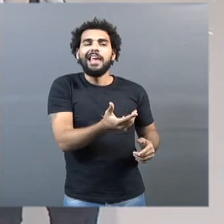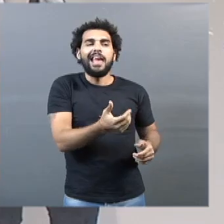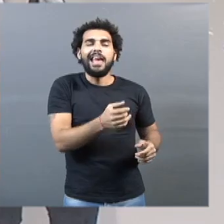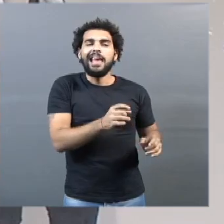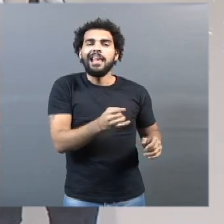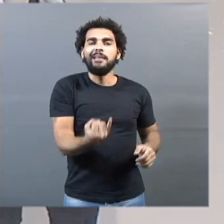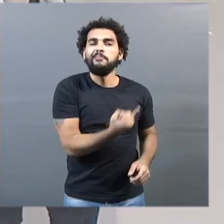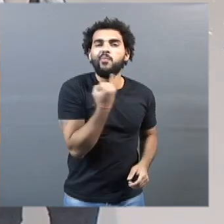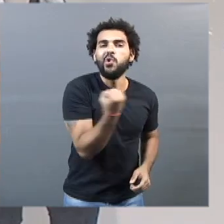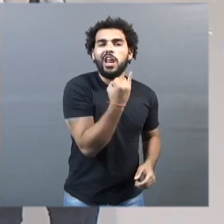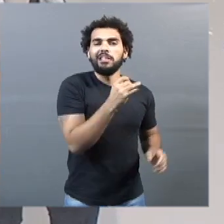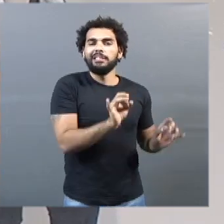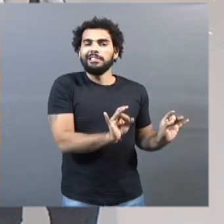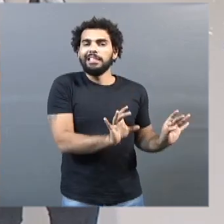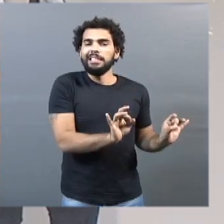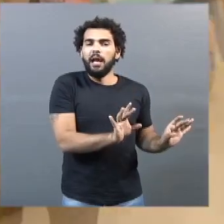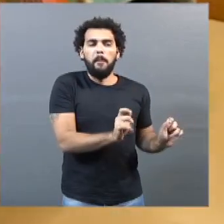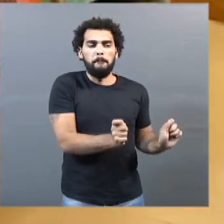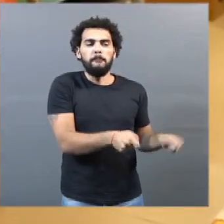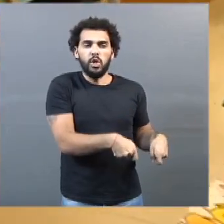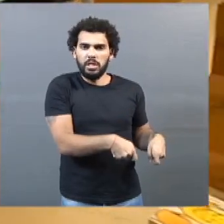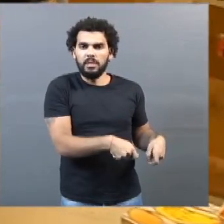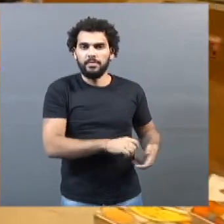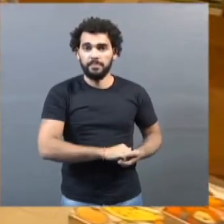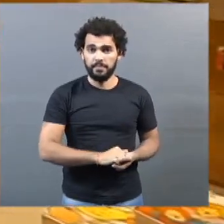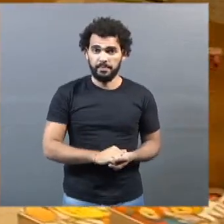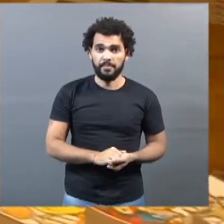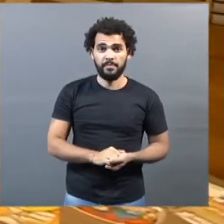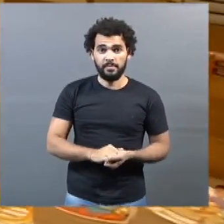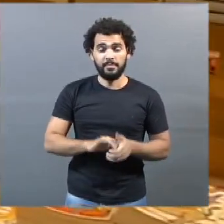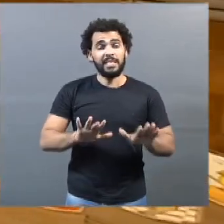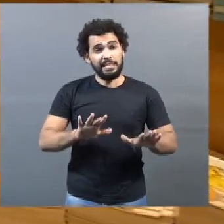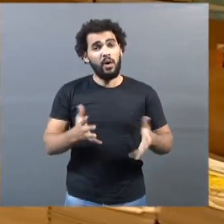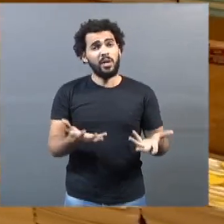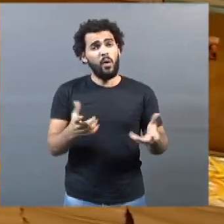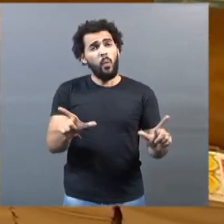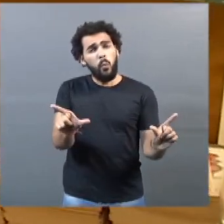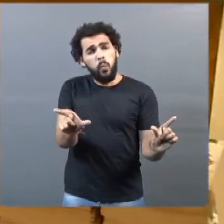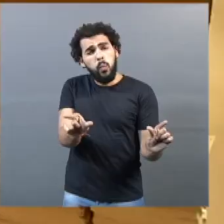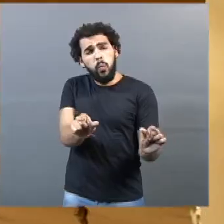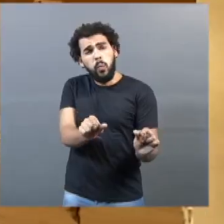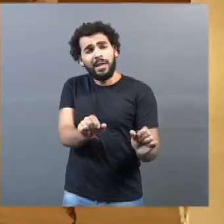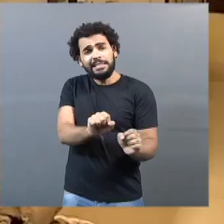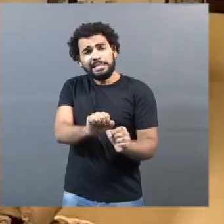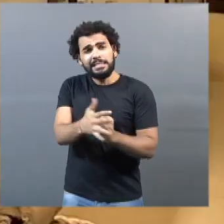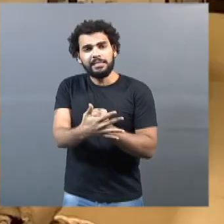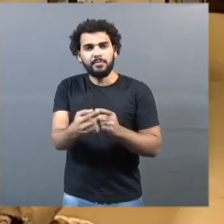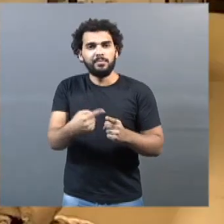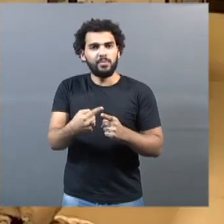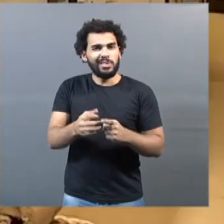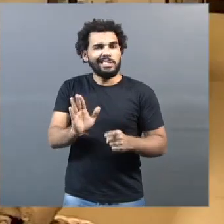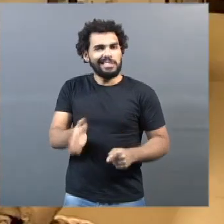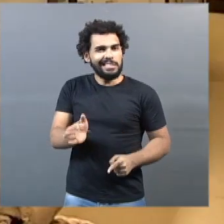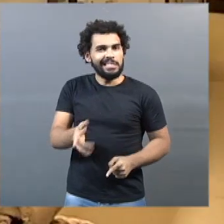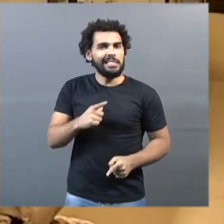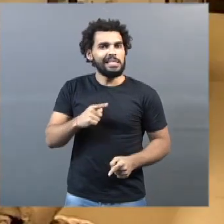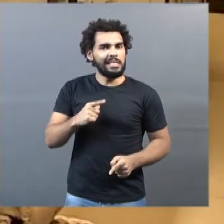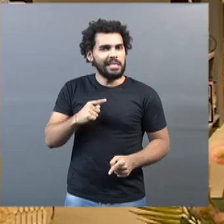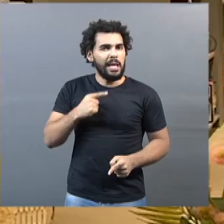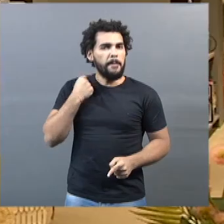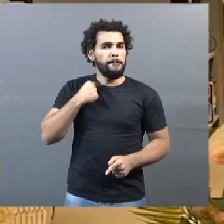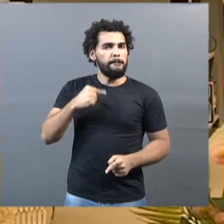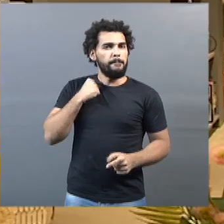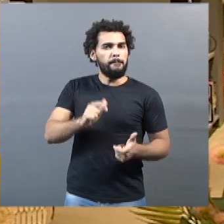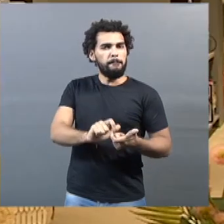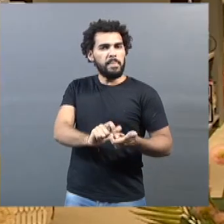foi tomada após a aceleração do número de casos de Covid-19 em Minas e cerca de 20% das cidades